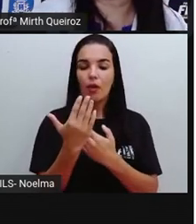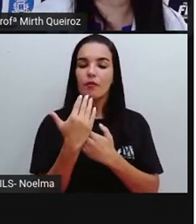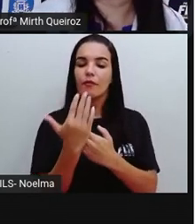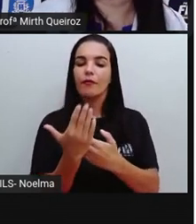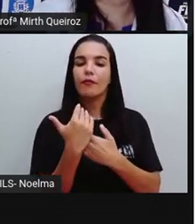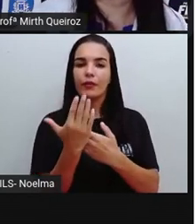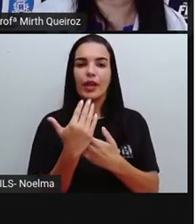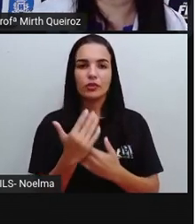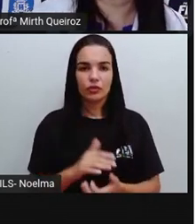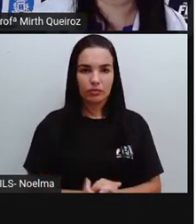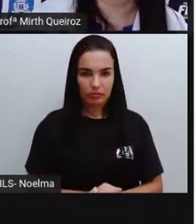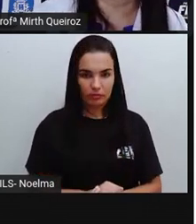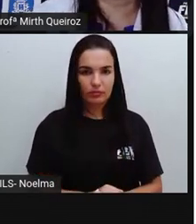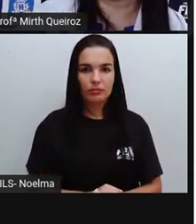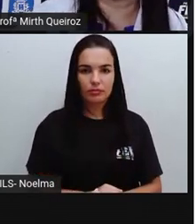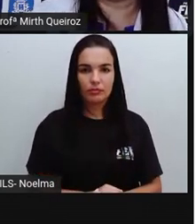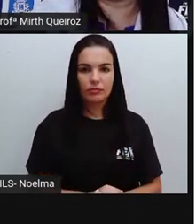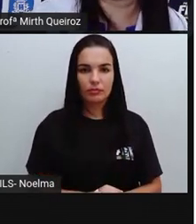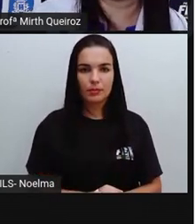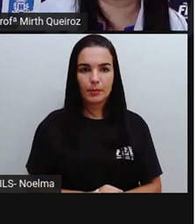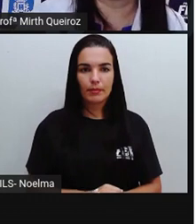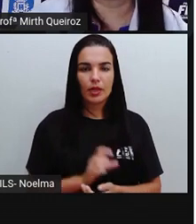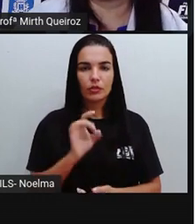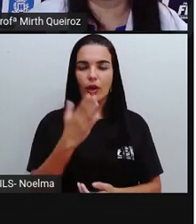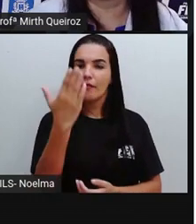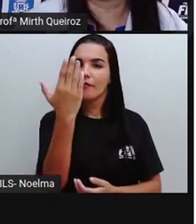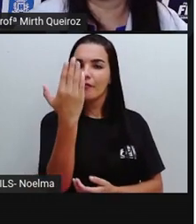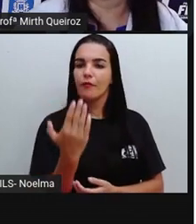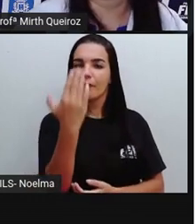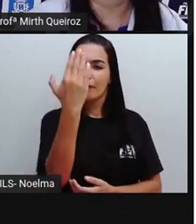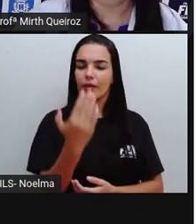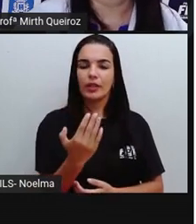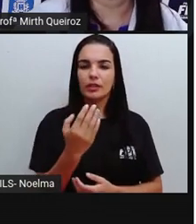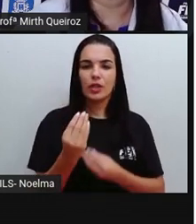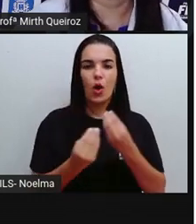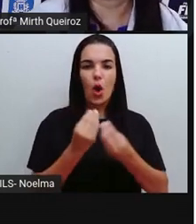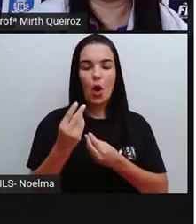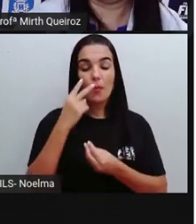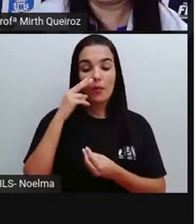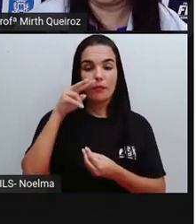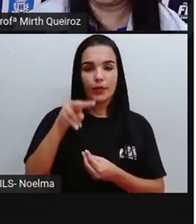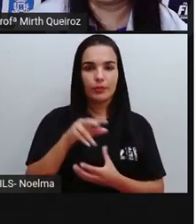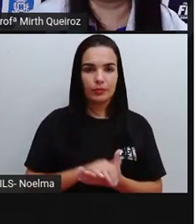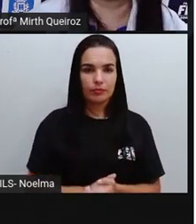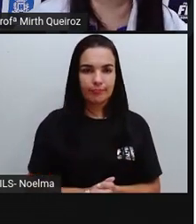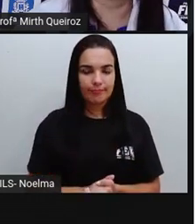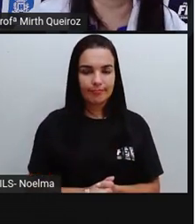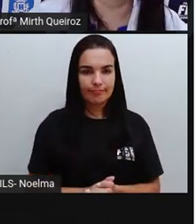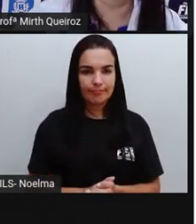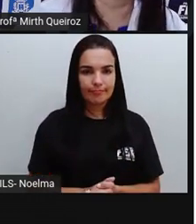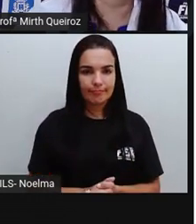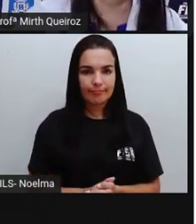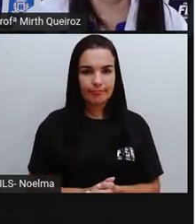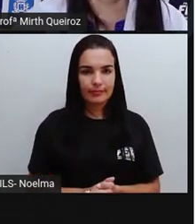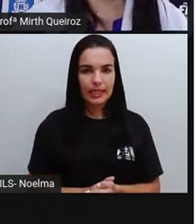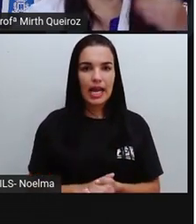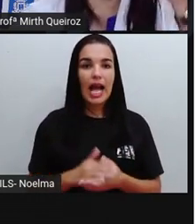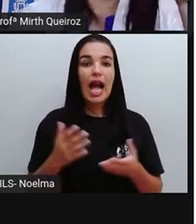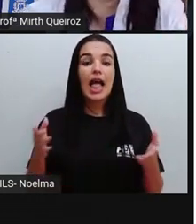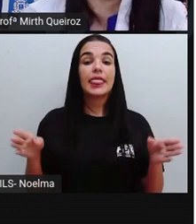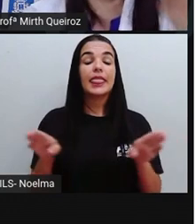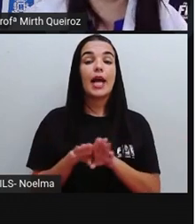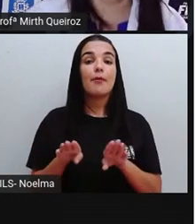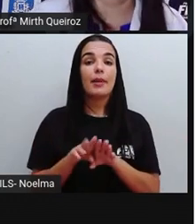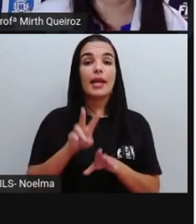cadeira, né? Que é a chamada visão frontal. É a forma como ela viu a cadeira, de acordo com a posição. Nós